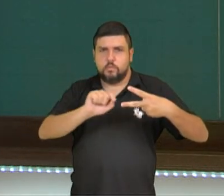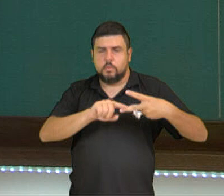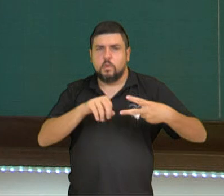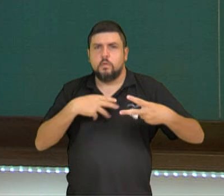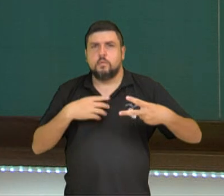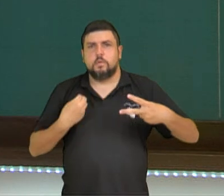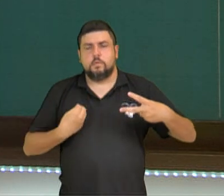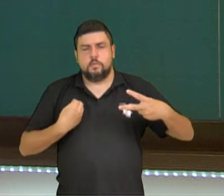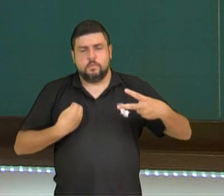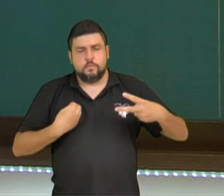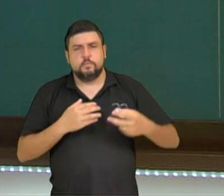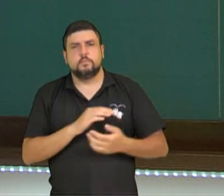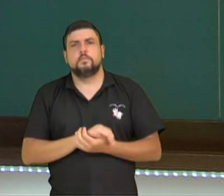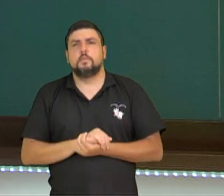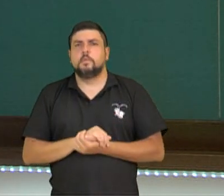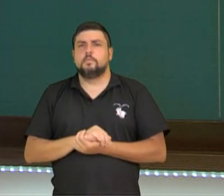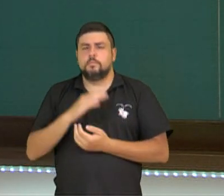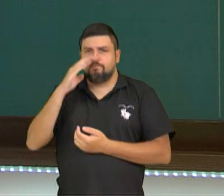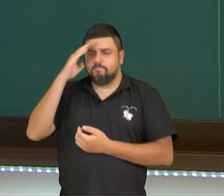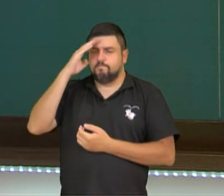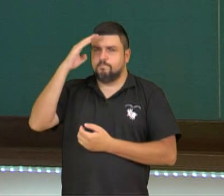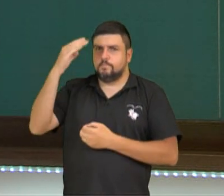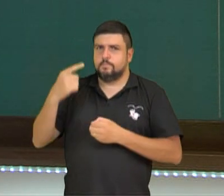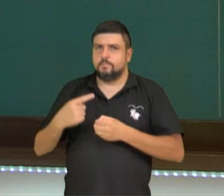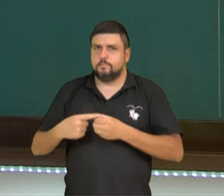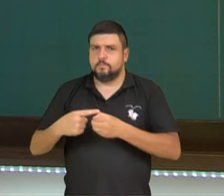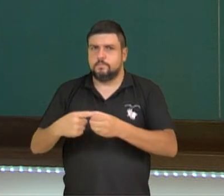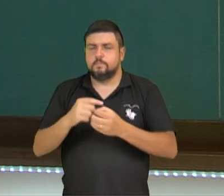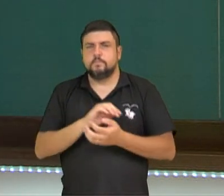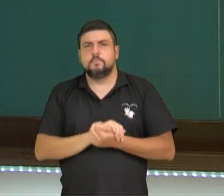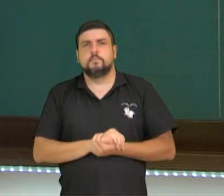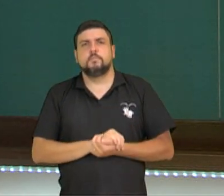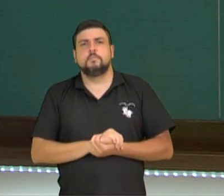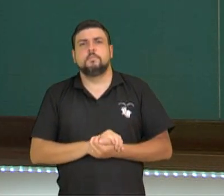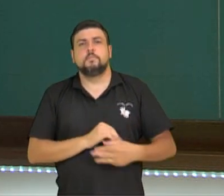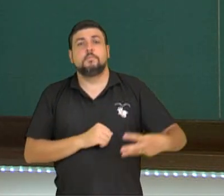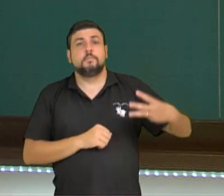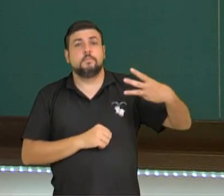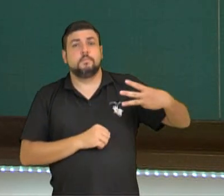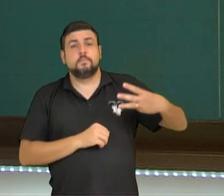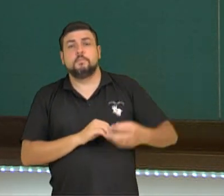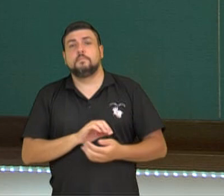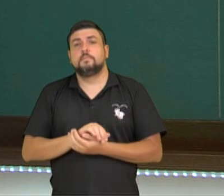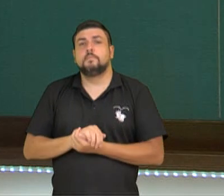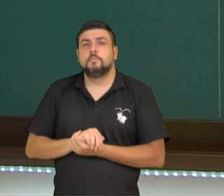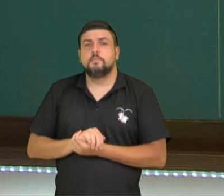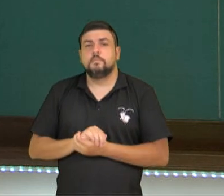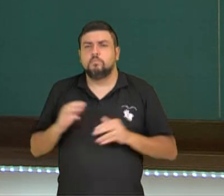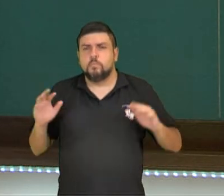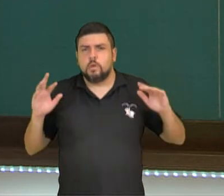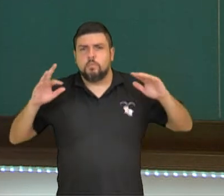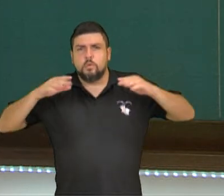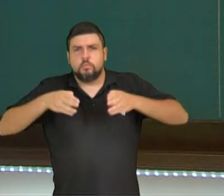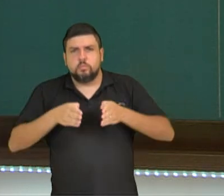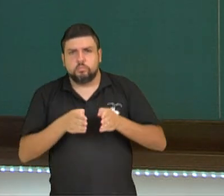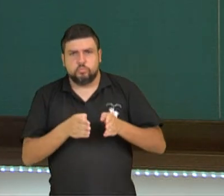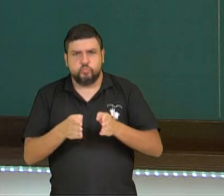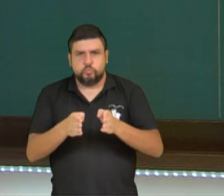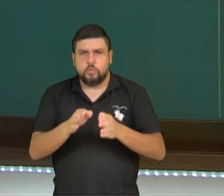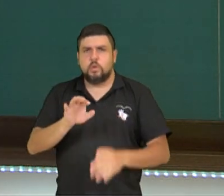destacar ali como uma das principais. E aí nós temos também a bacia hidrográfica do Ivaí, também